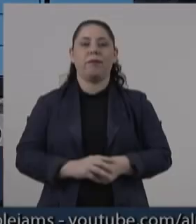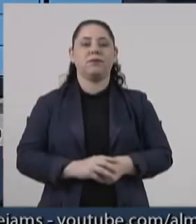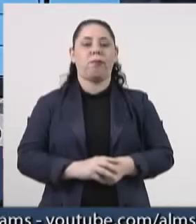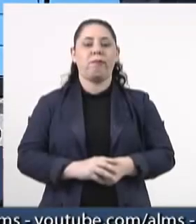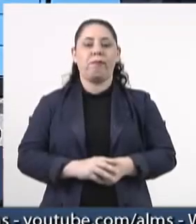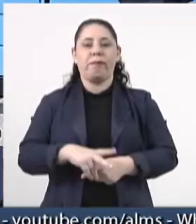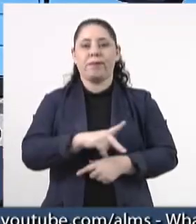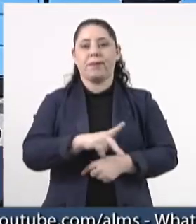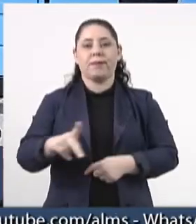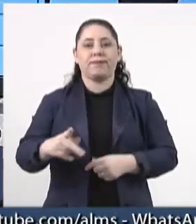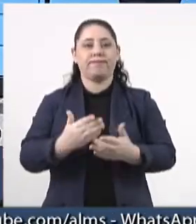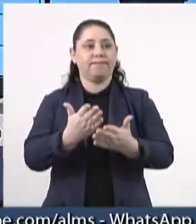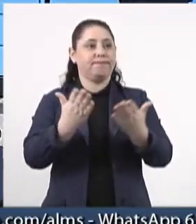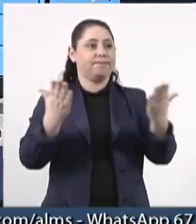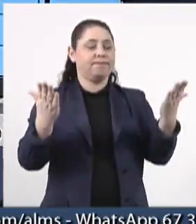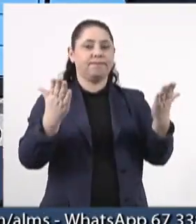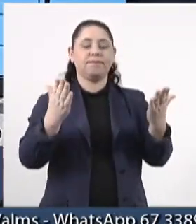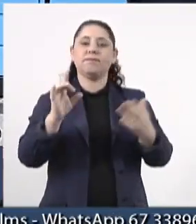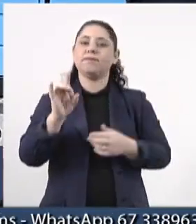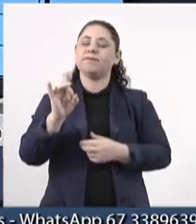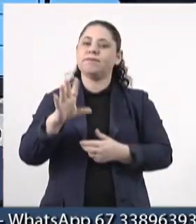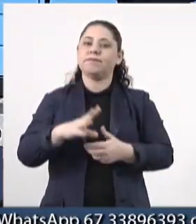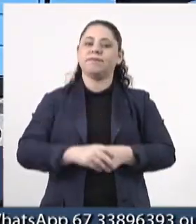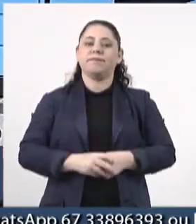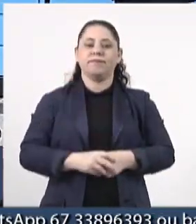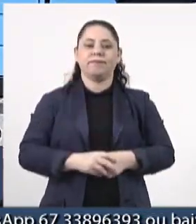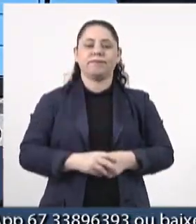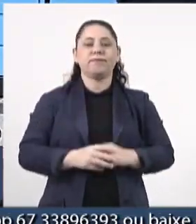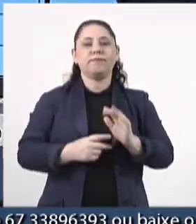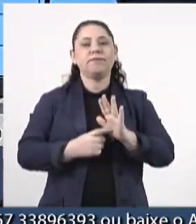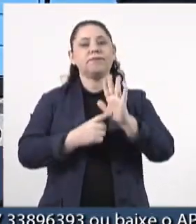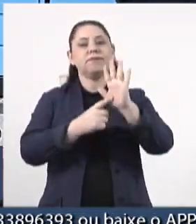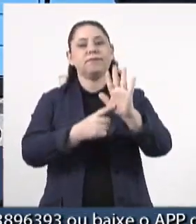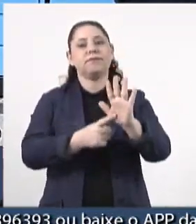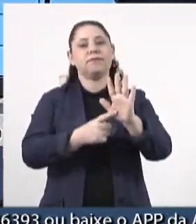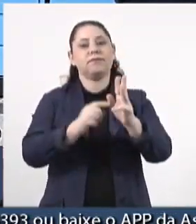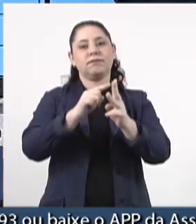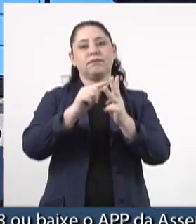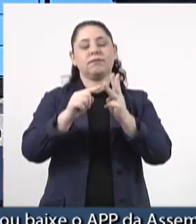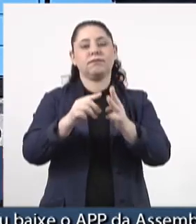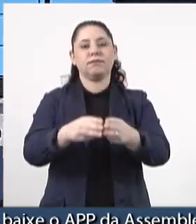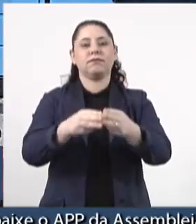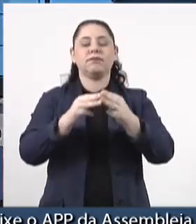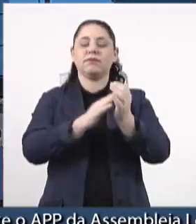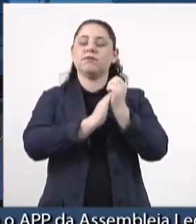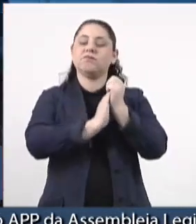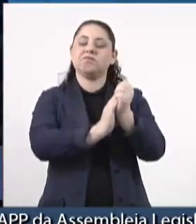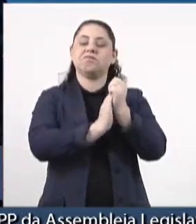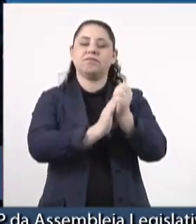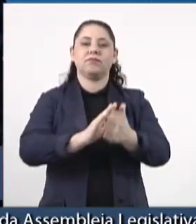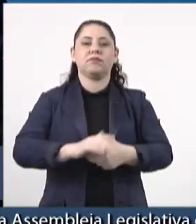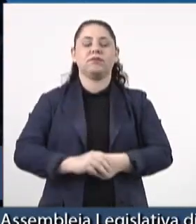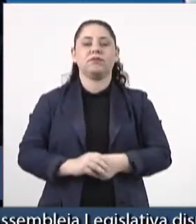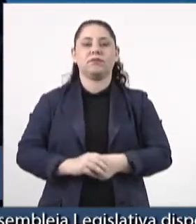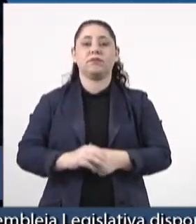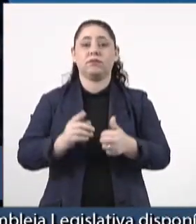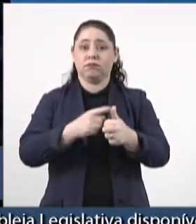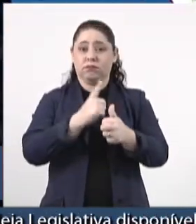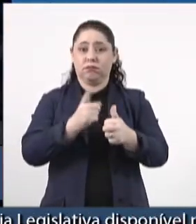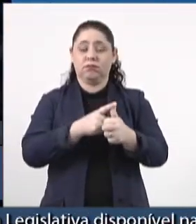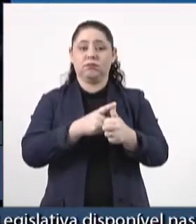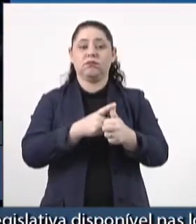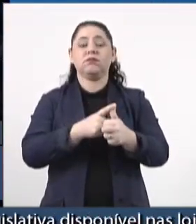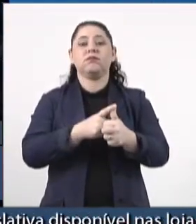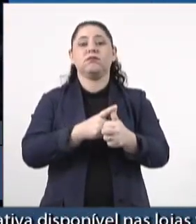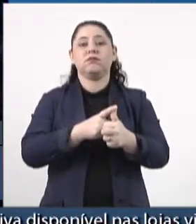Senhor presidente, senhores deputados, apenas para apresentar aqui três moções de congratulação. A primeira